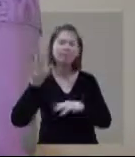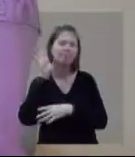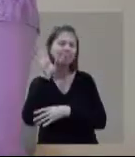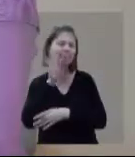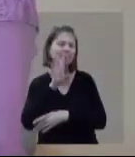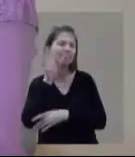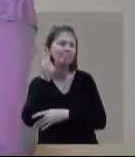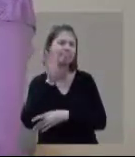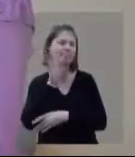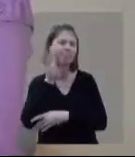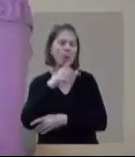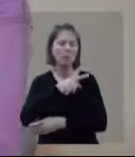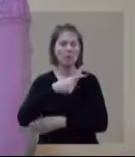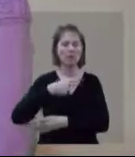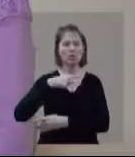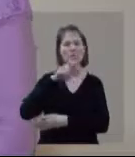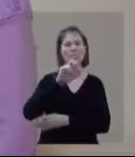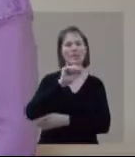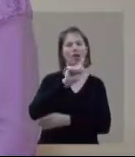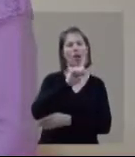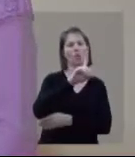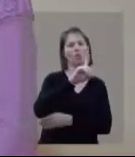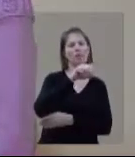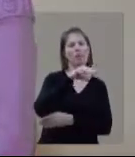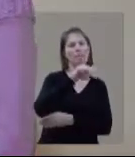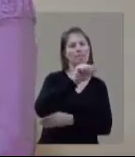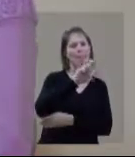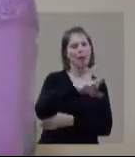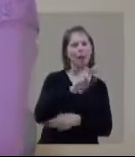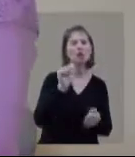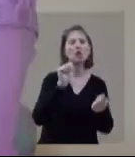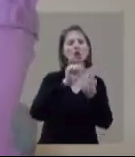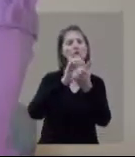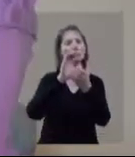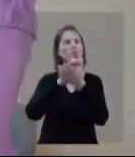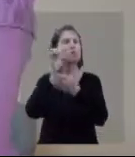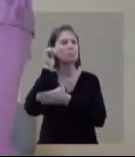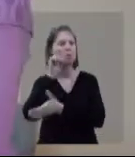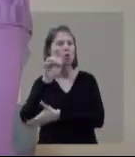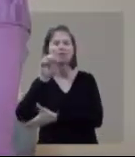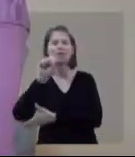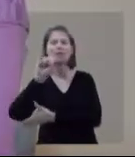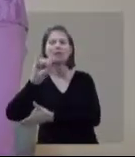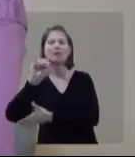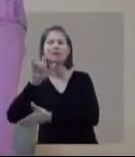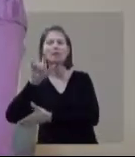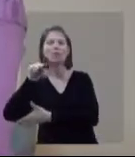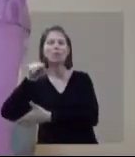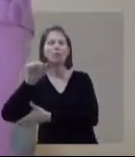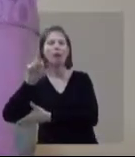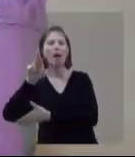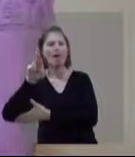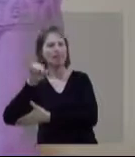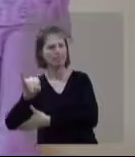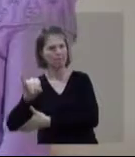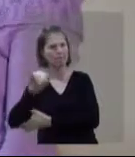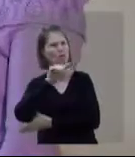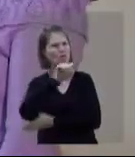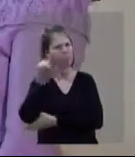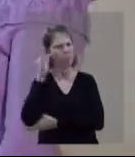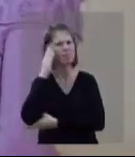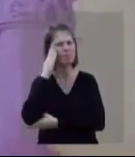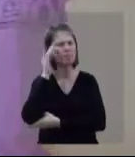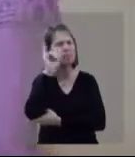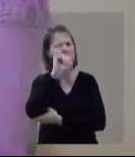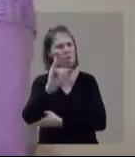DR na CPT com o pastor Valdemar Garcia Júnior e sua esposa Silmari Carvalho. E você sabia que é importante dizer